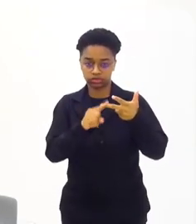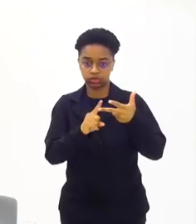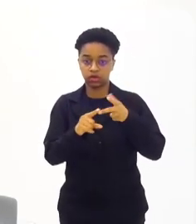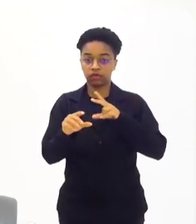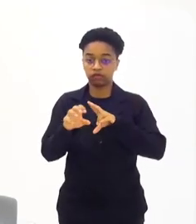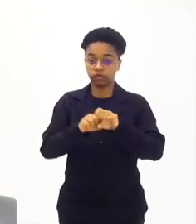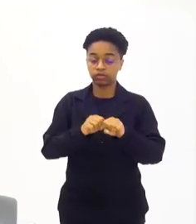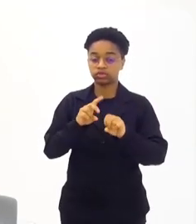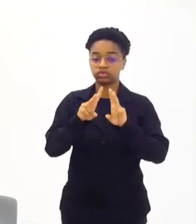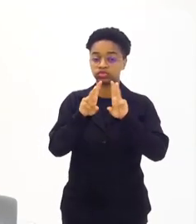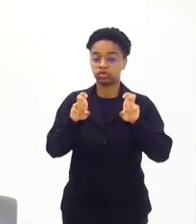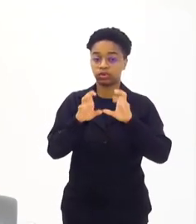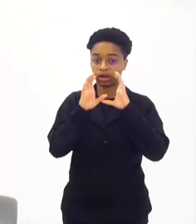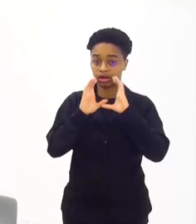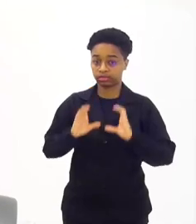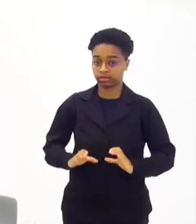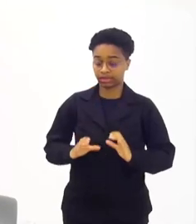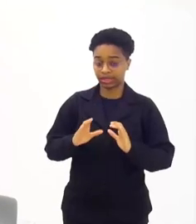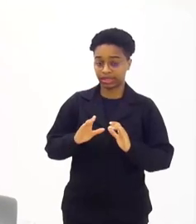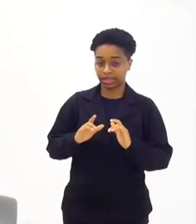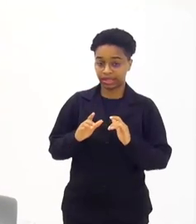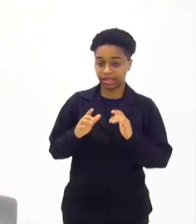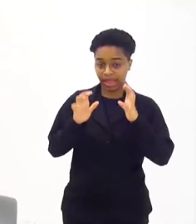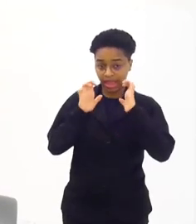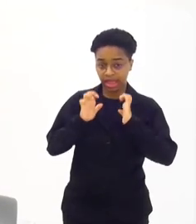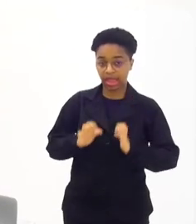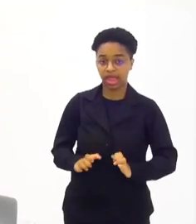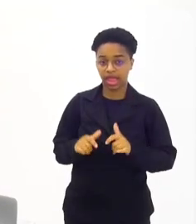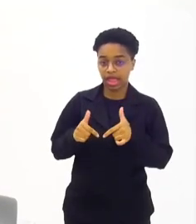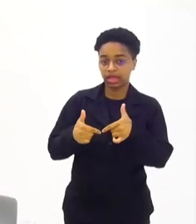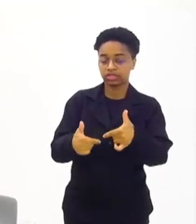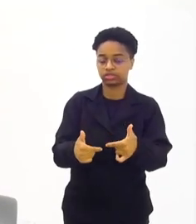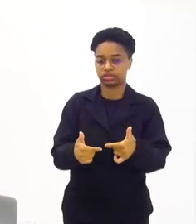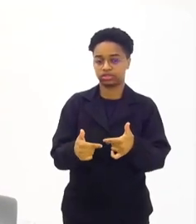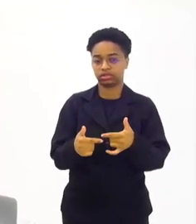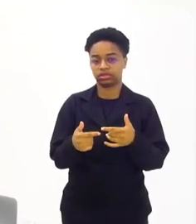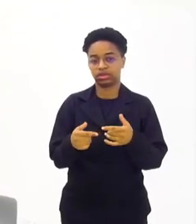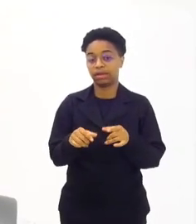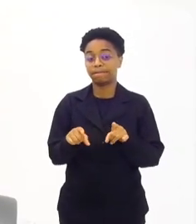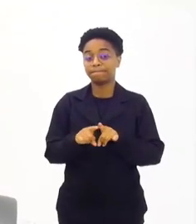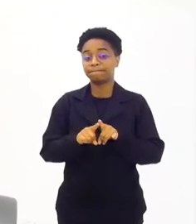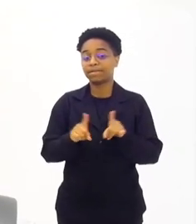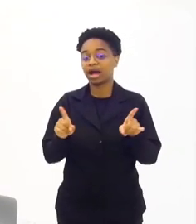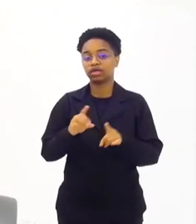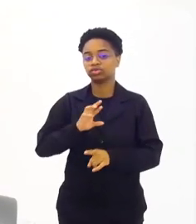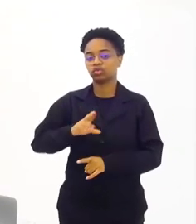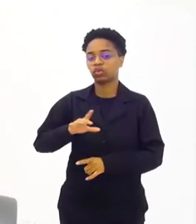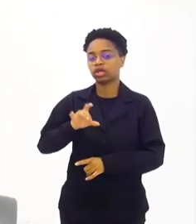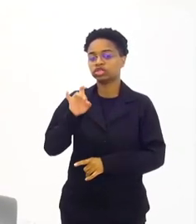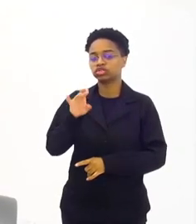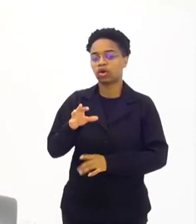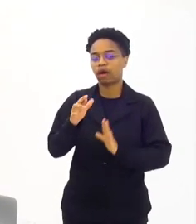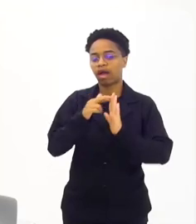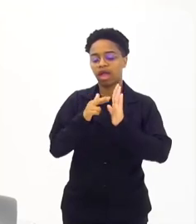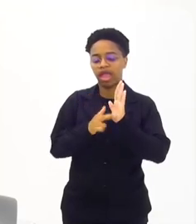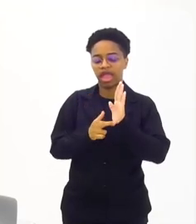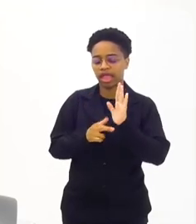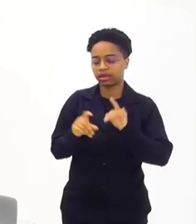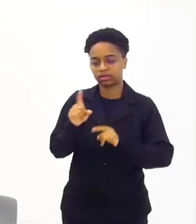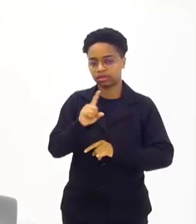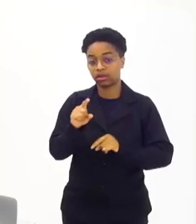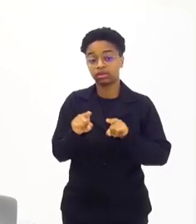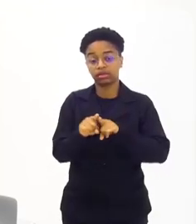formação sobre o Código de Conduto e Ética, porque nós temos um Código de Conduto e Ética, e não só o código mesmo